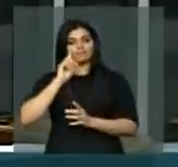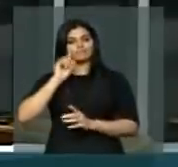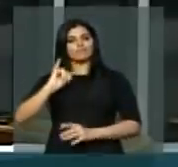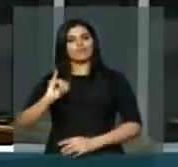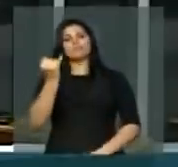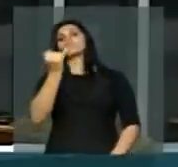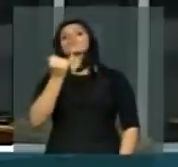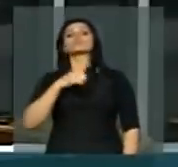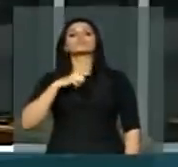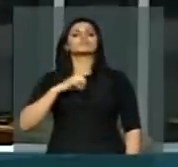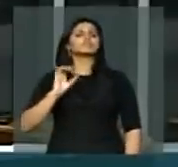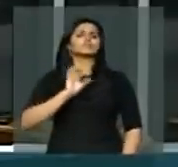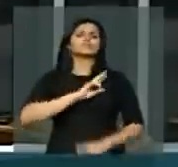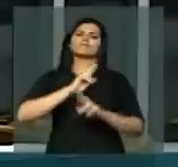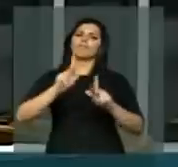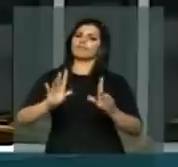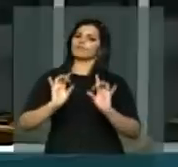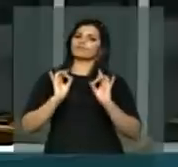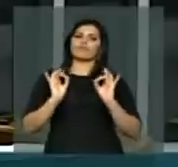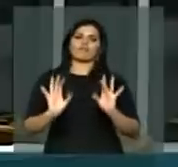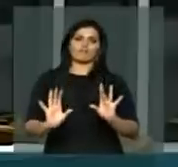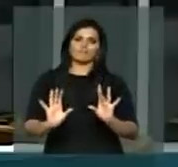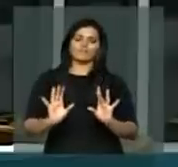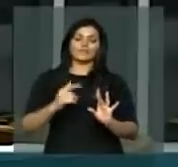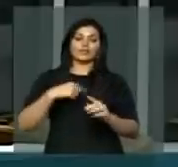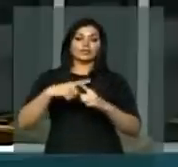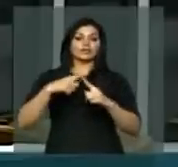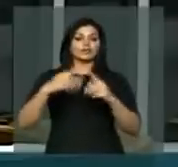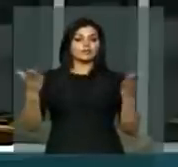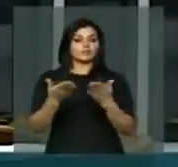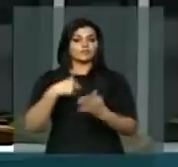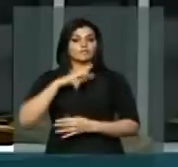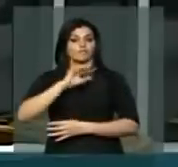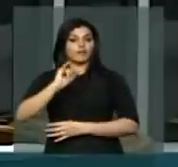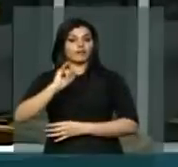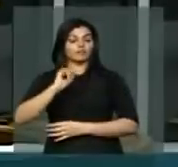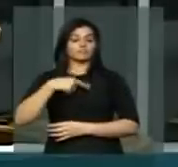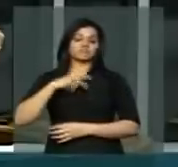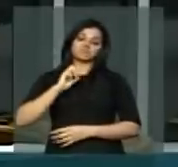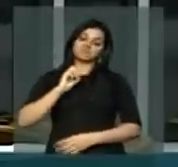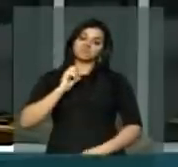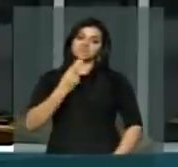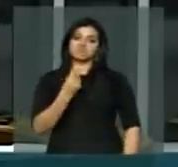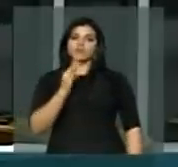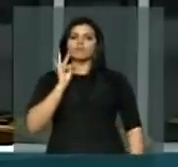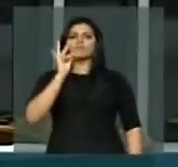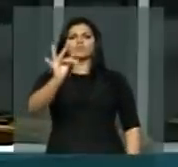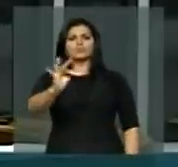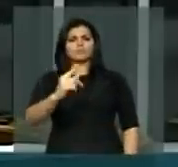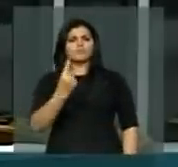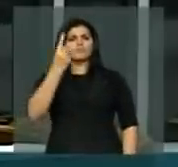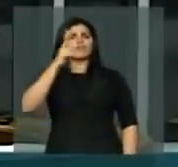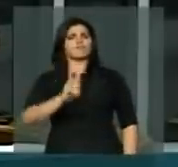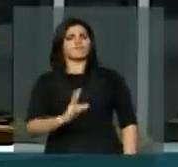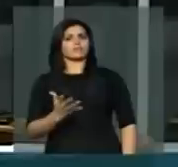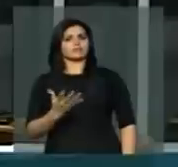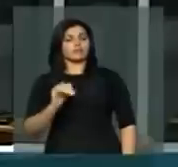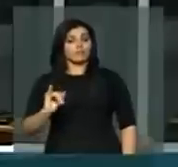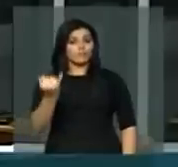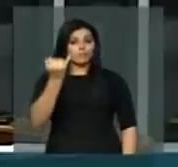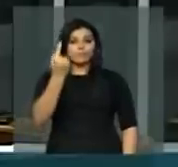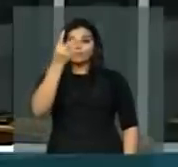oportunidade ímpar, porque será, ou terá sido, ou será a primeira vez, a primeira